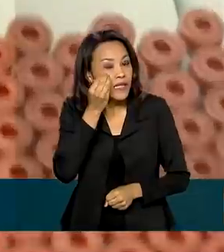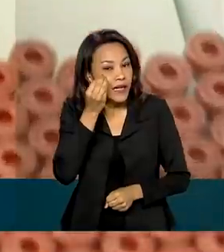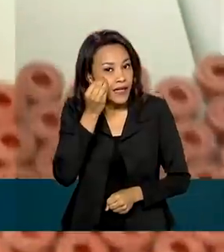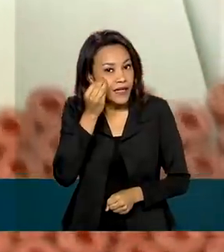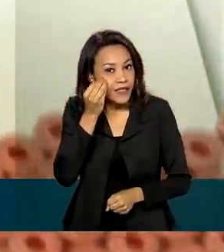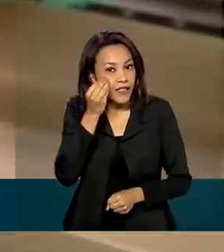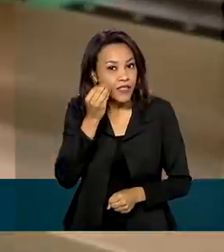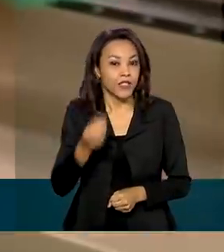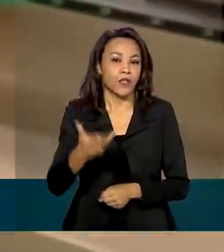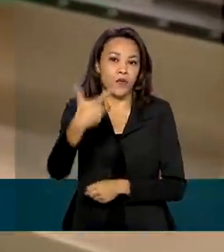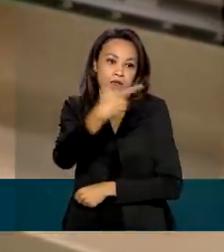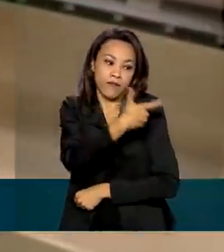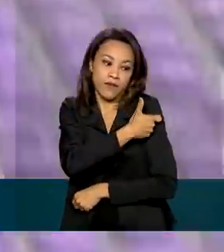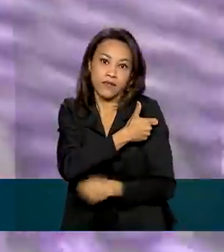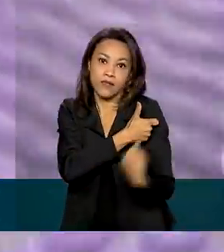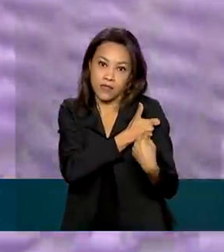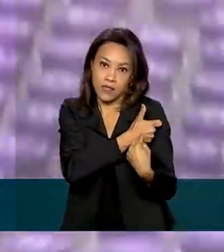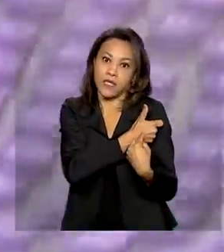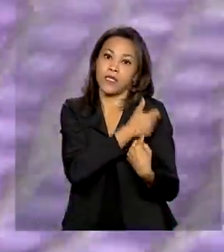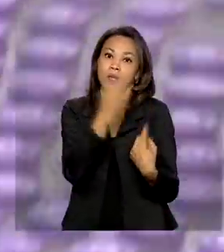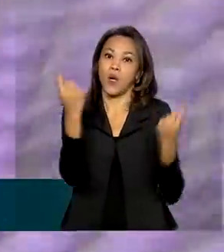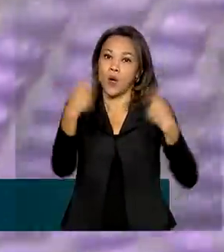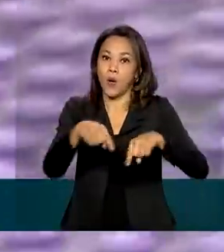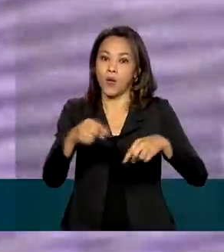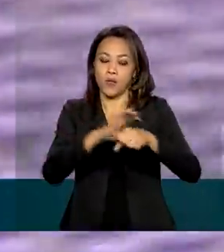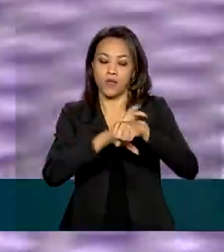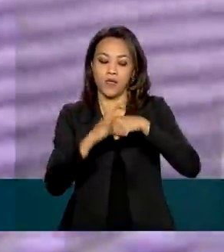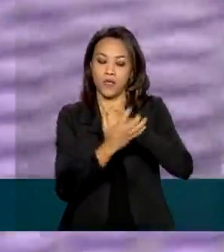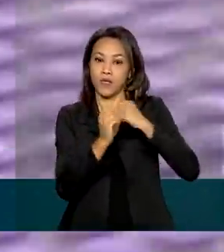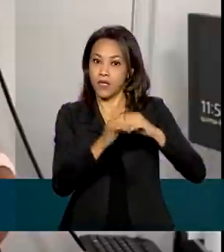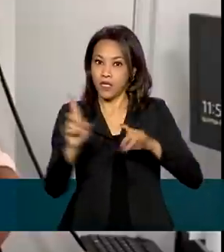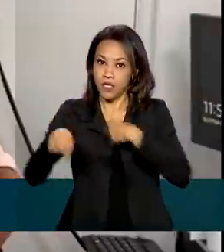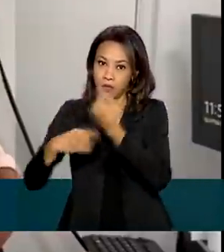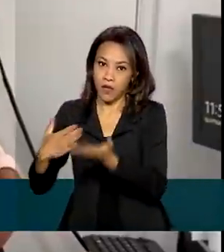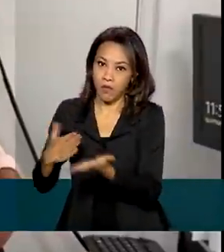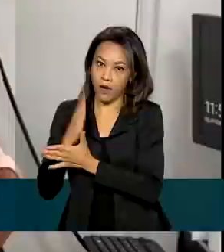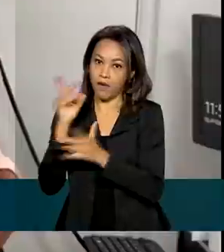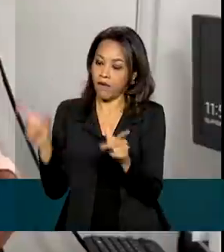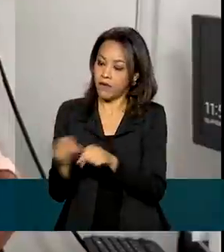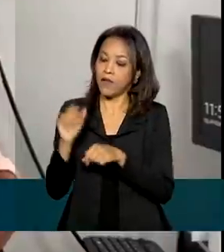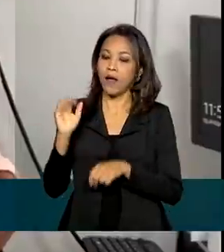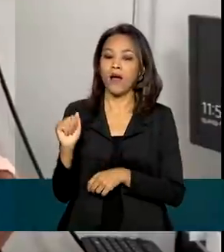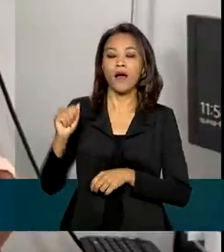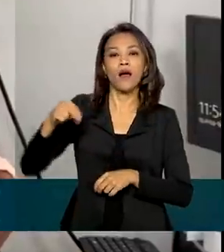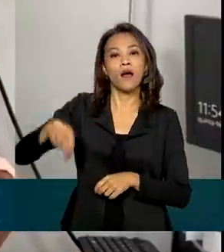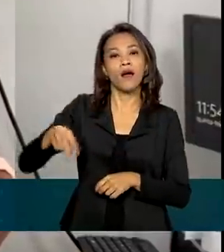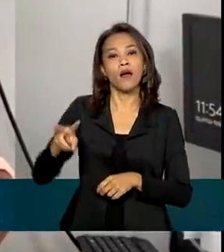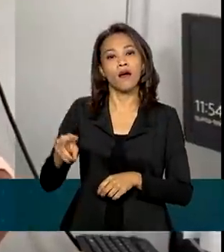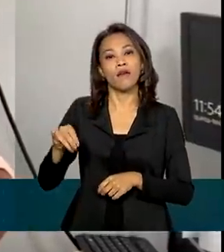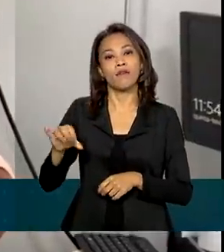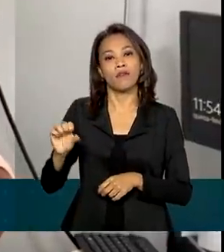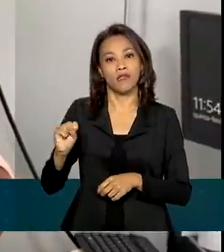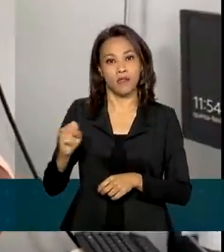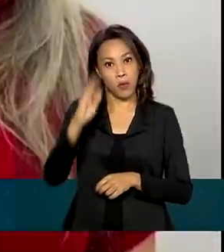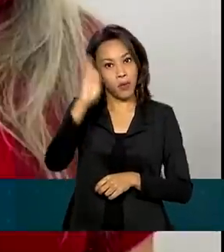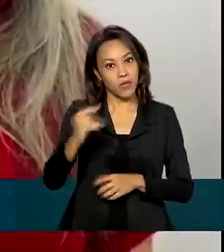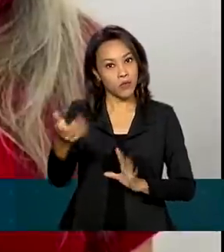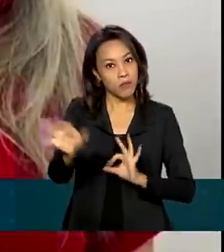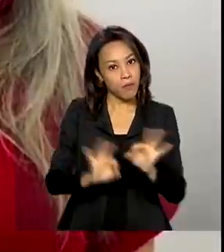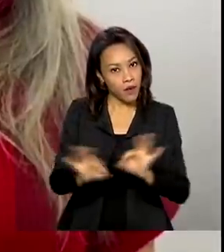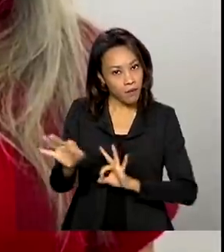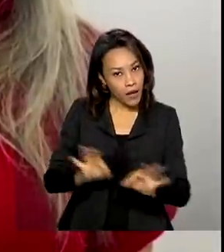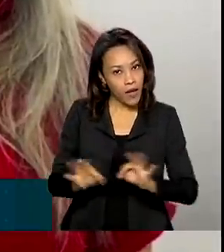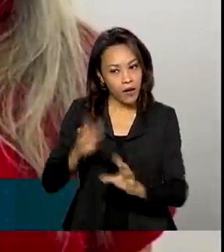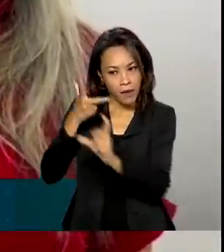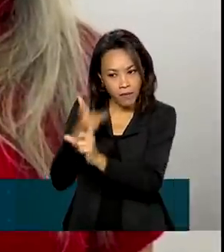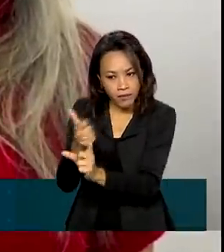vacinas contra a Covid-19 e a aprovação junto à Anvisa, o Brasil se prepara para imunizar a população. A